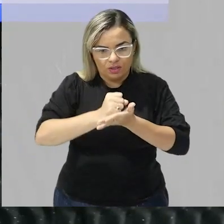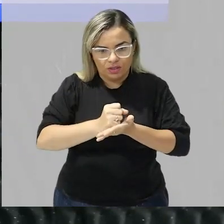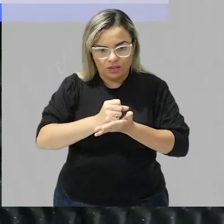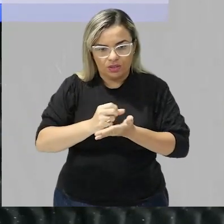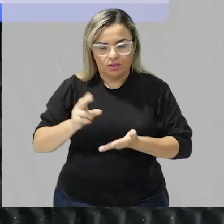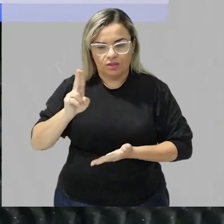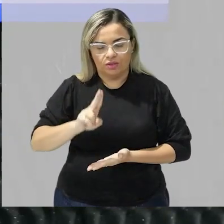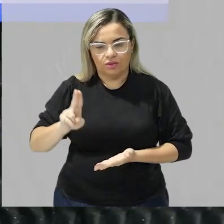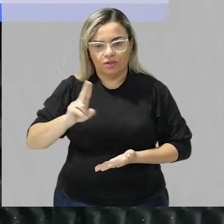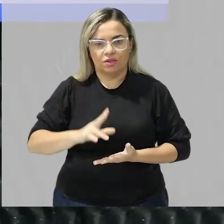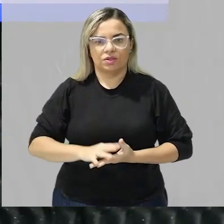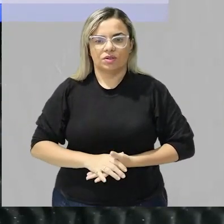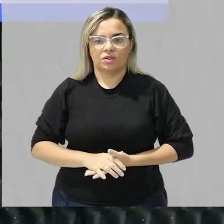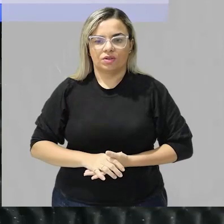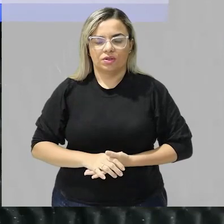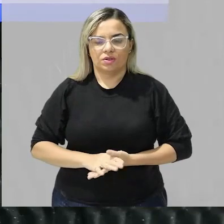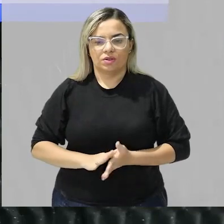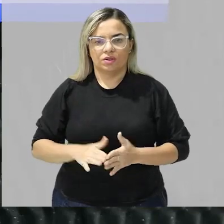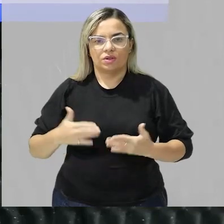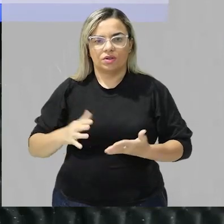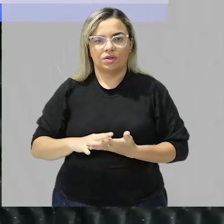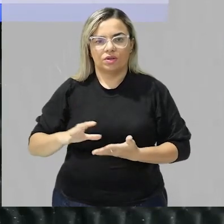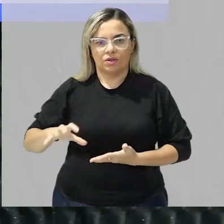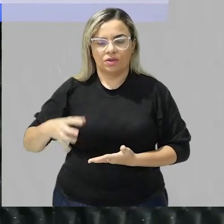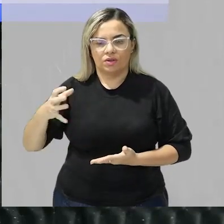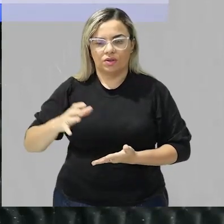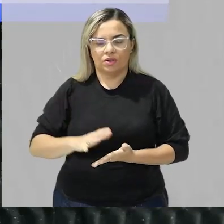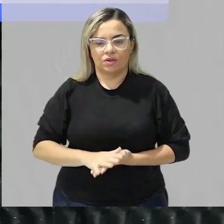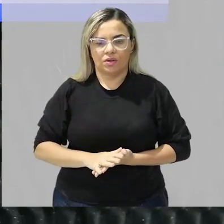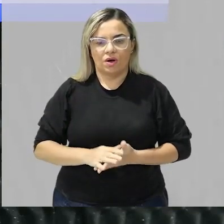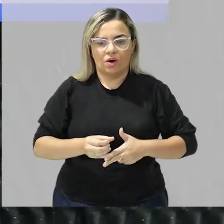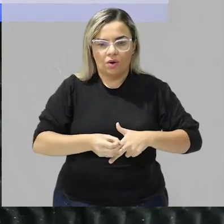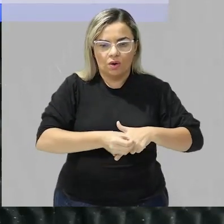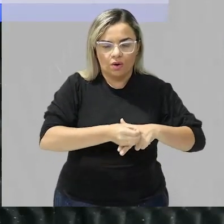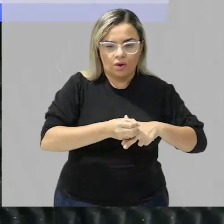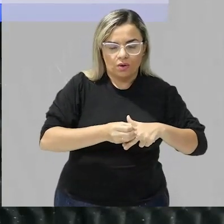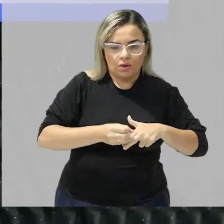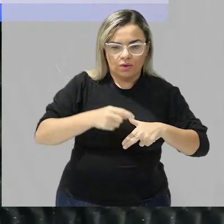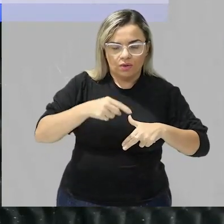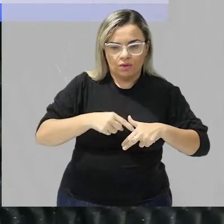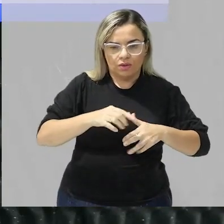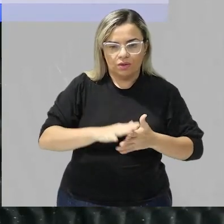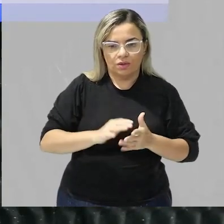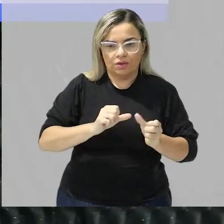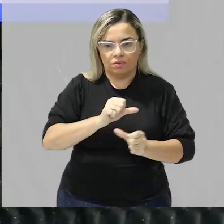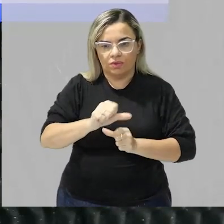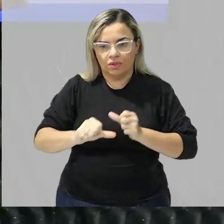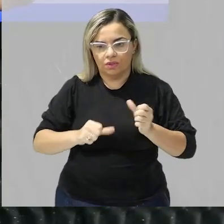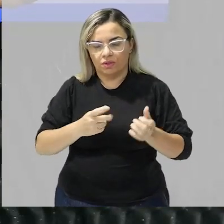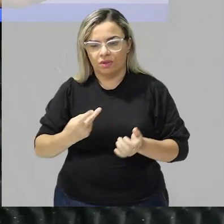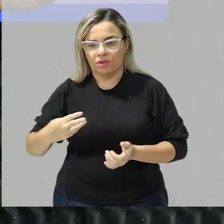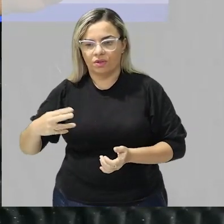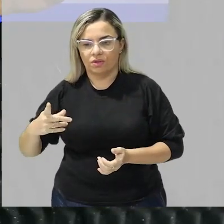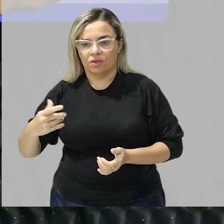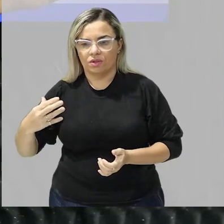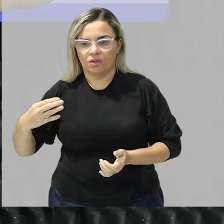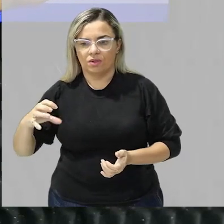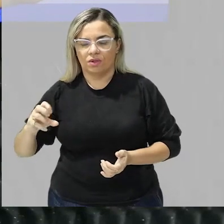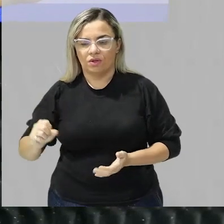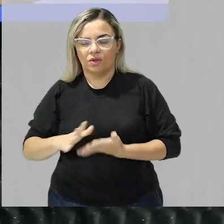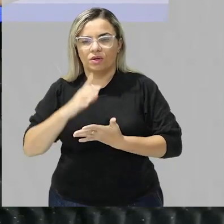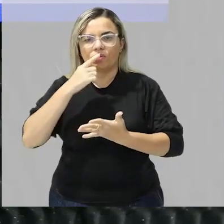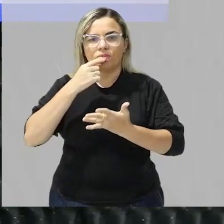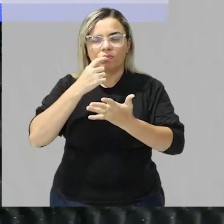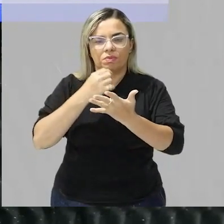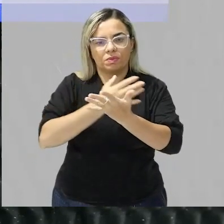antes de tomar o medicamento acontecia isso aqui gordura era convertida em triglicerídeo então a concentração no sangue